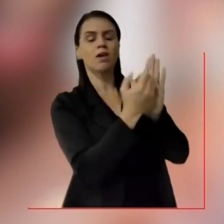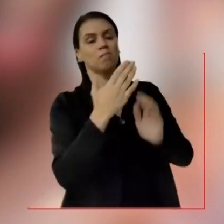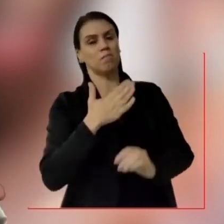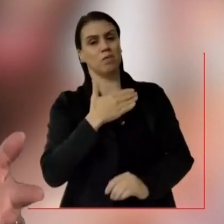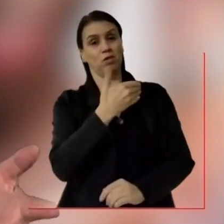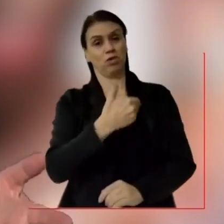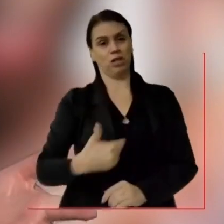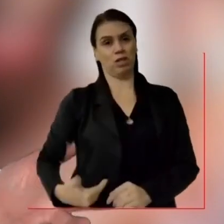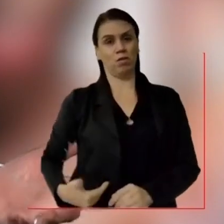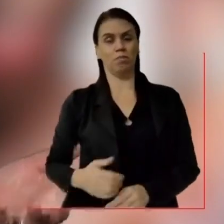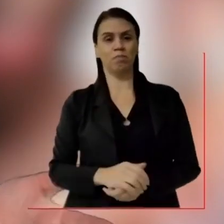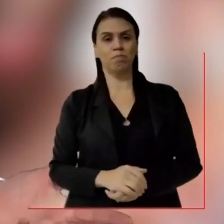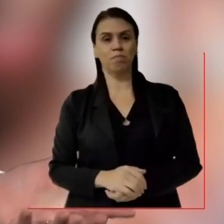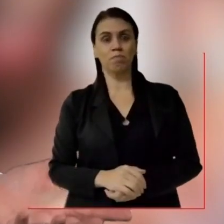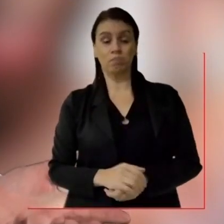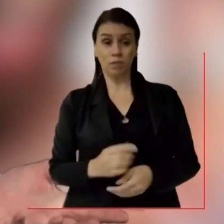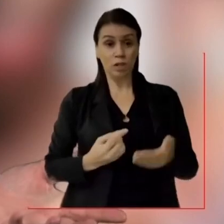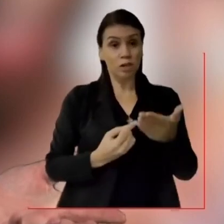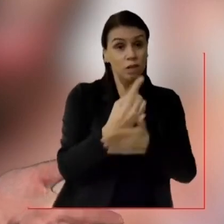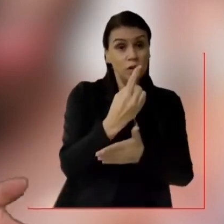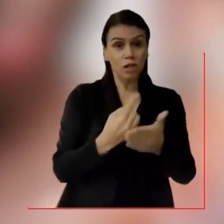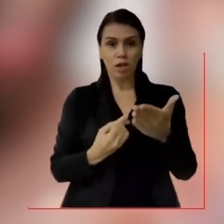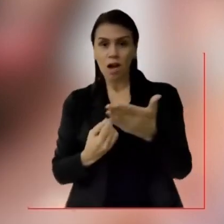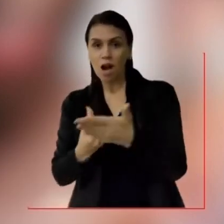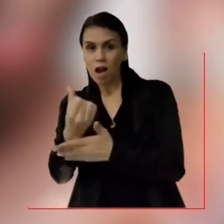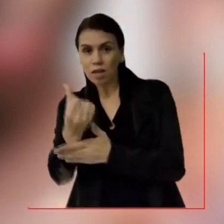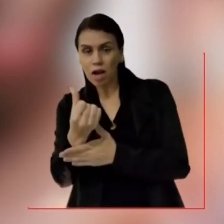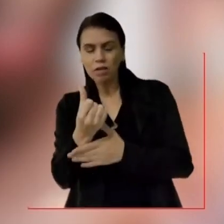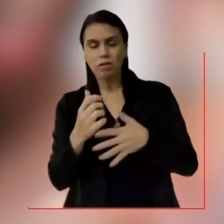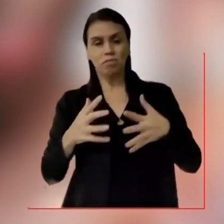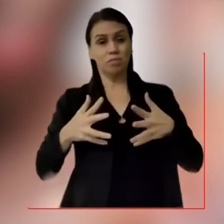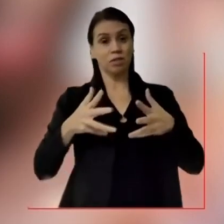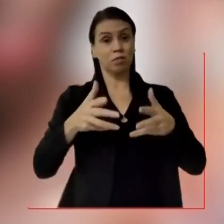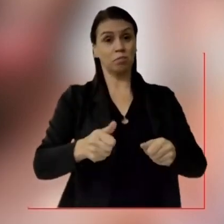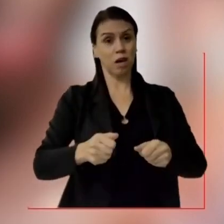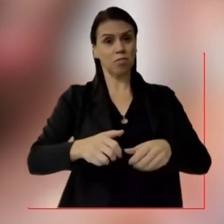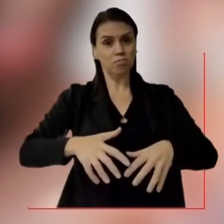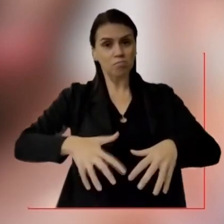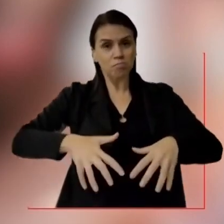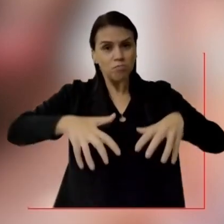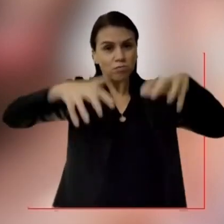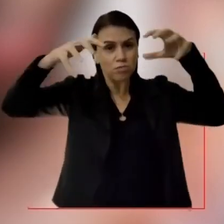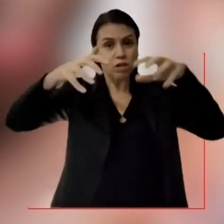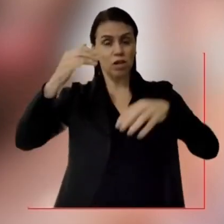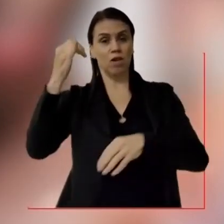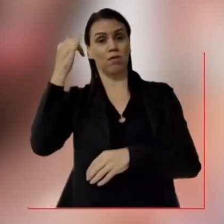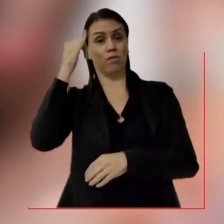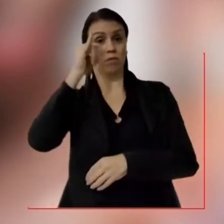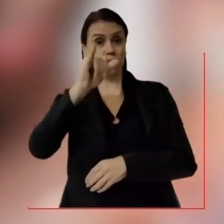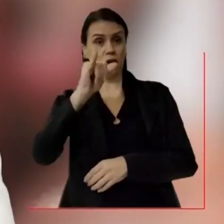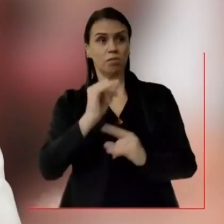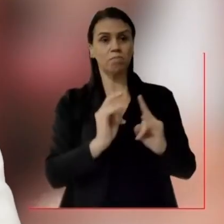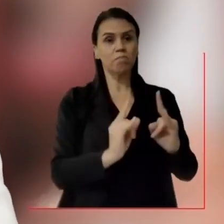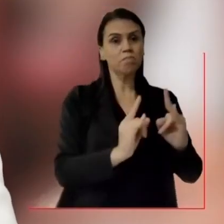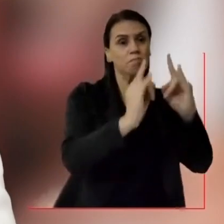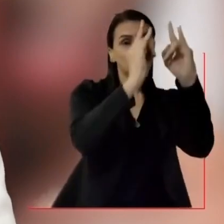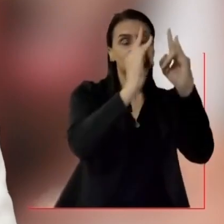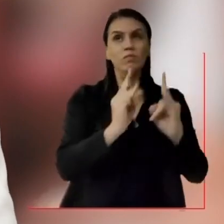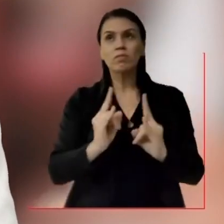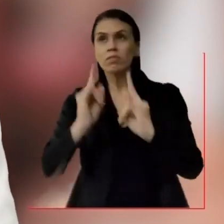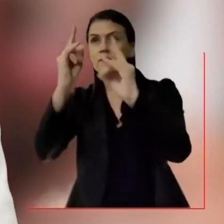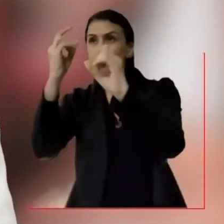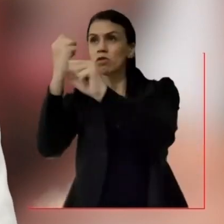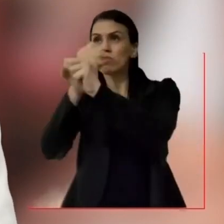praias. Uma das marcas da minha gestão. Limpar os canais e prevenir as inundações. Vamos